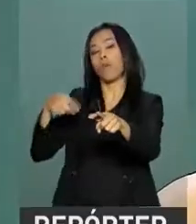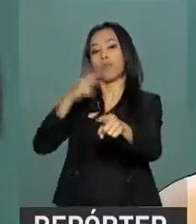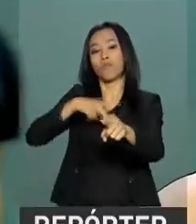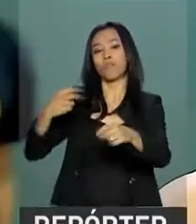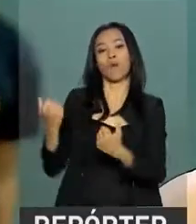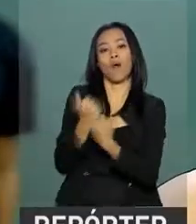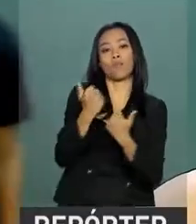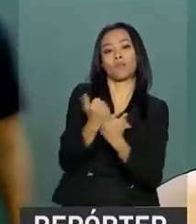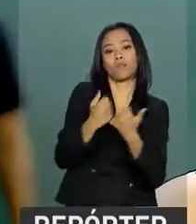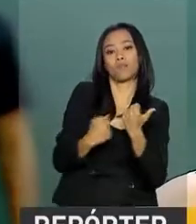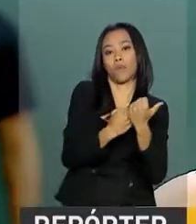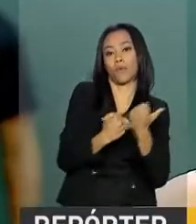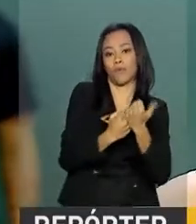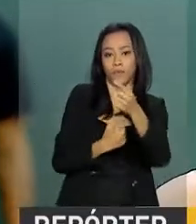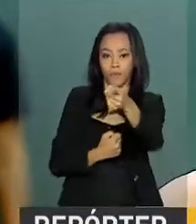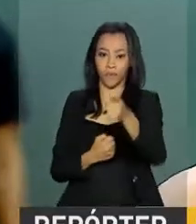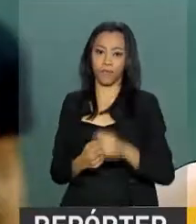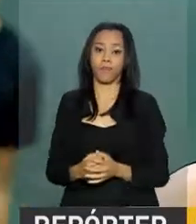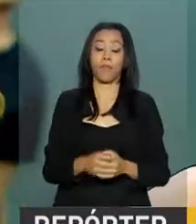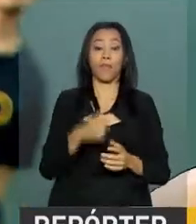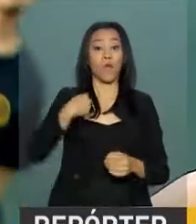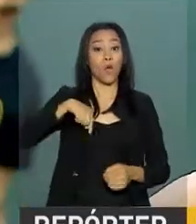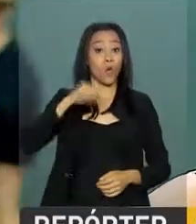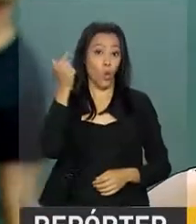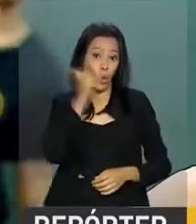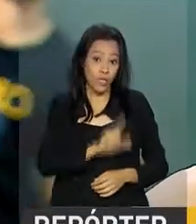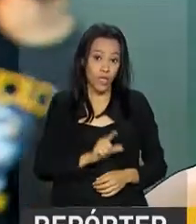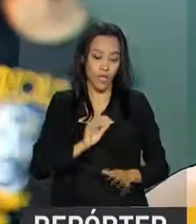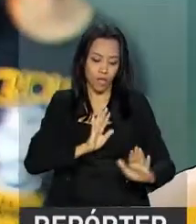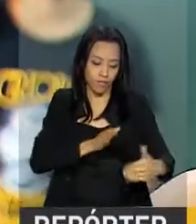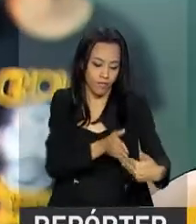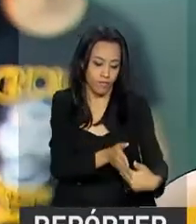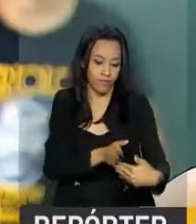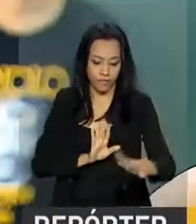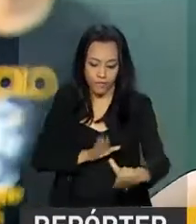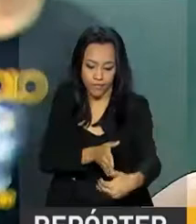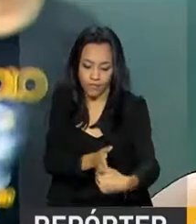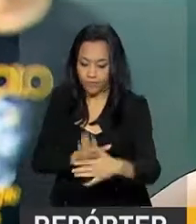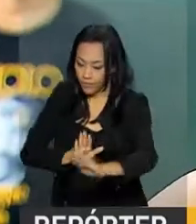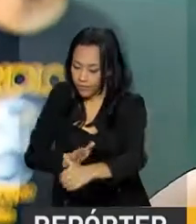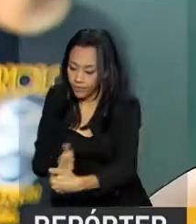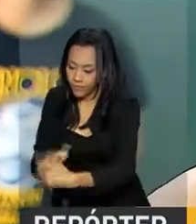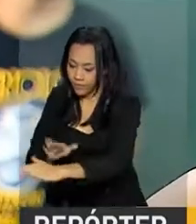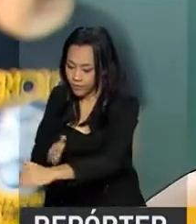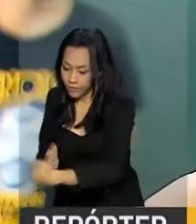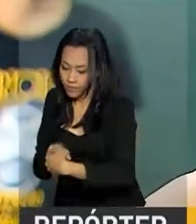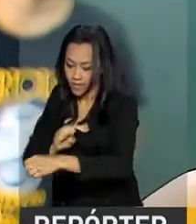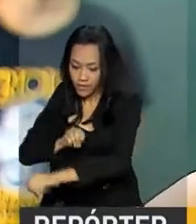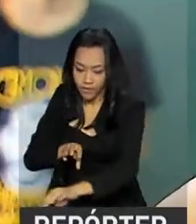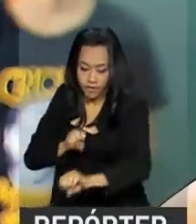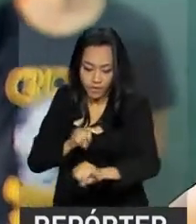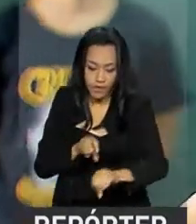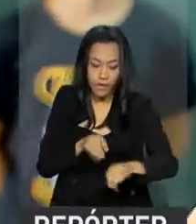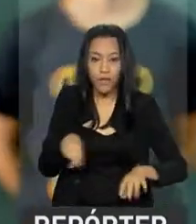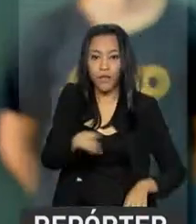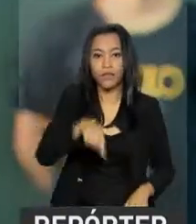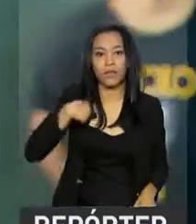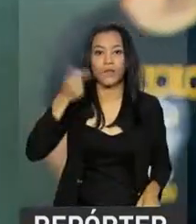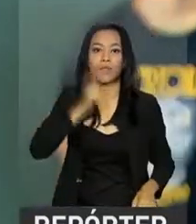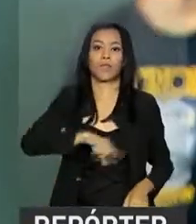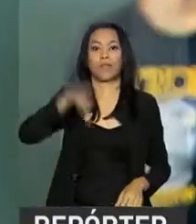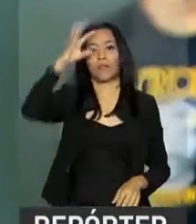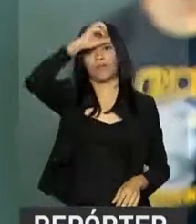Quando a gente consegue dar um atendimento mais individualizado para o aluno, a gente consegue fazer com que ele aprenda